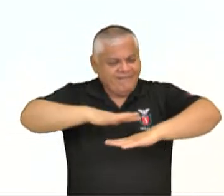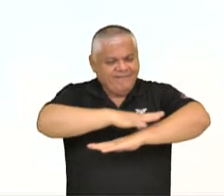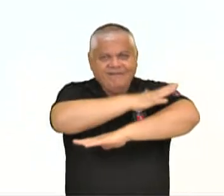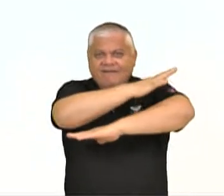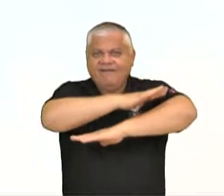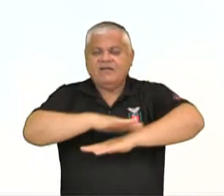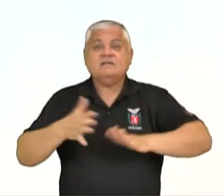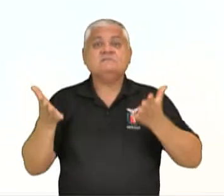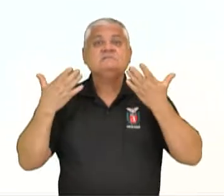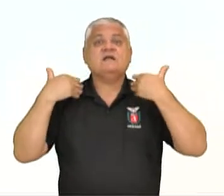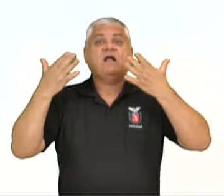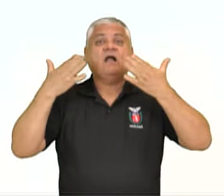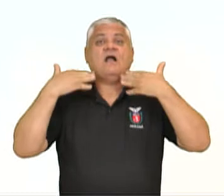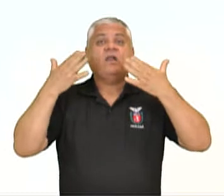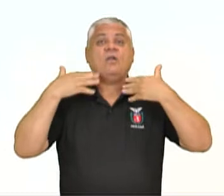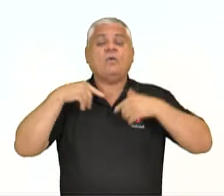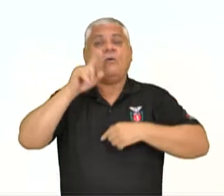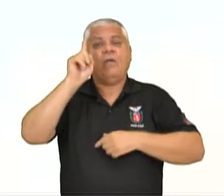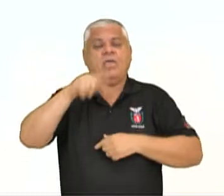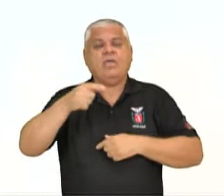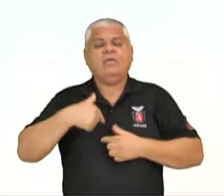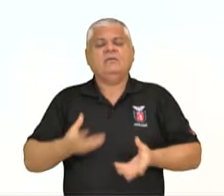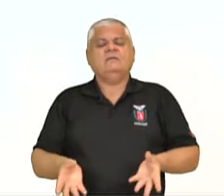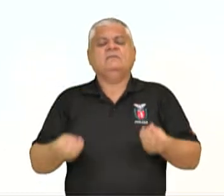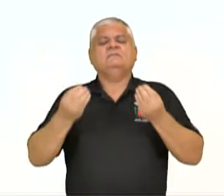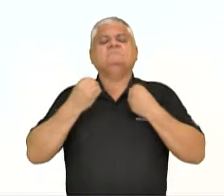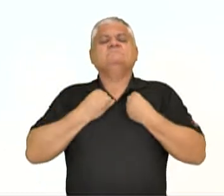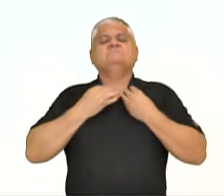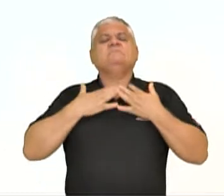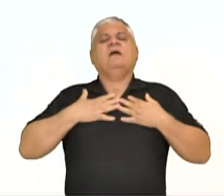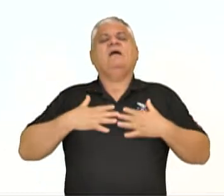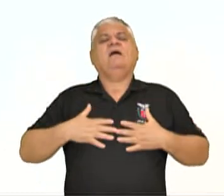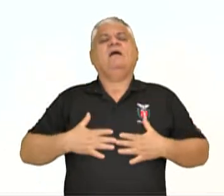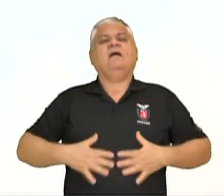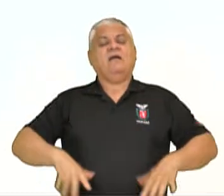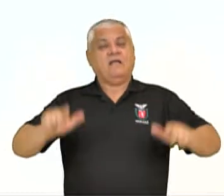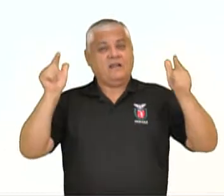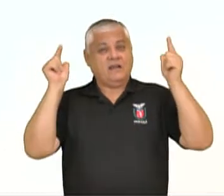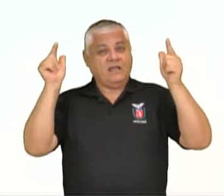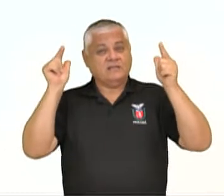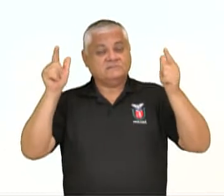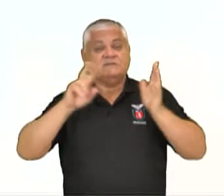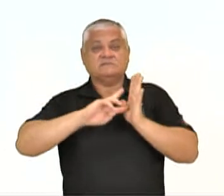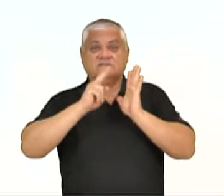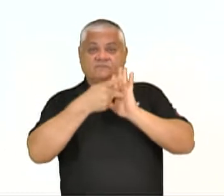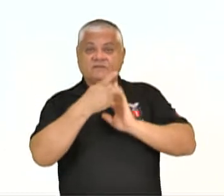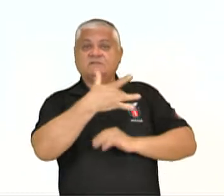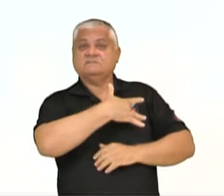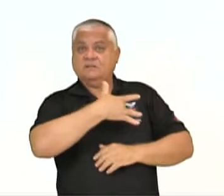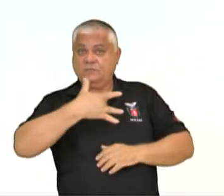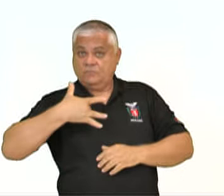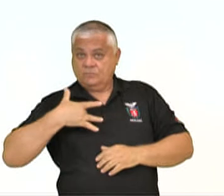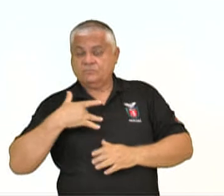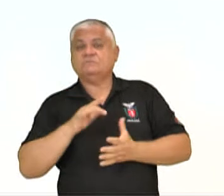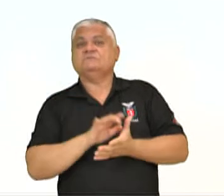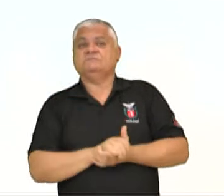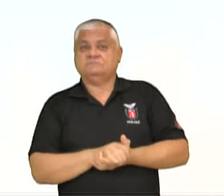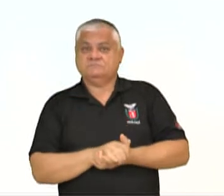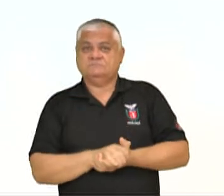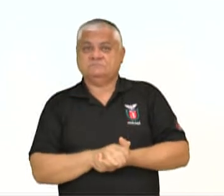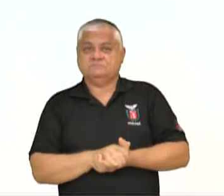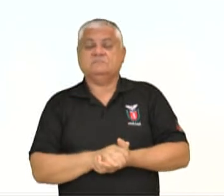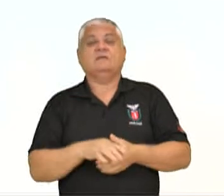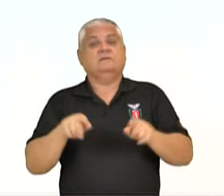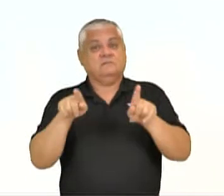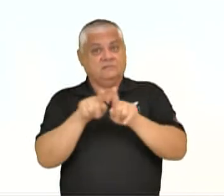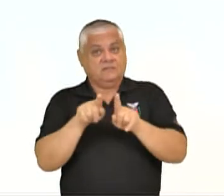ano é mais do que uma prática relaxante de lazer. É sinônimo de saúde. Então temos ali um